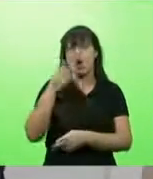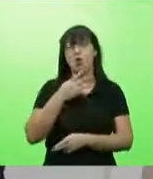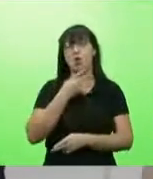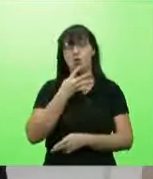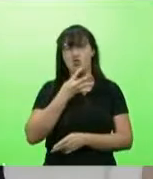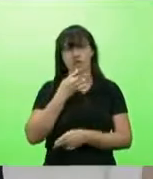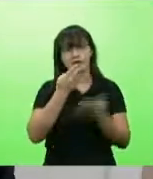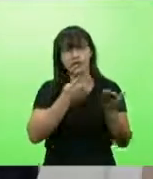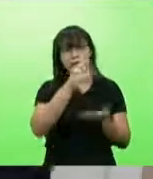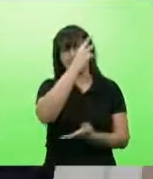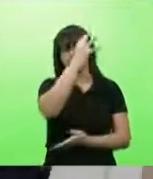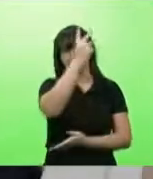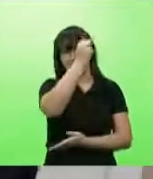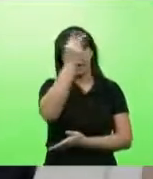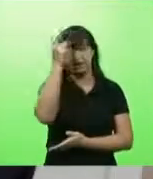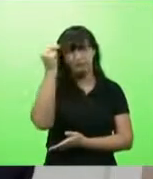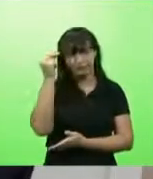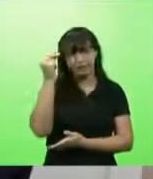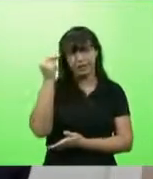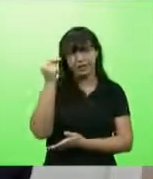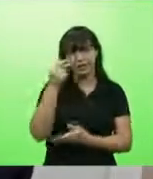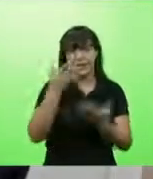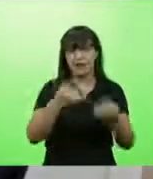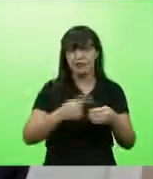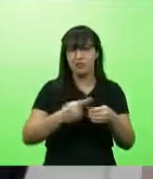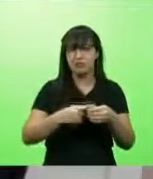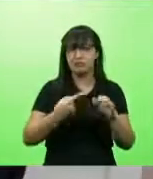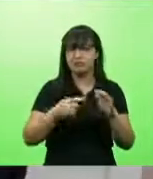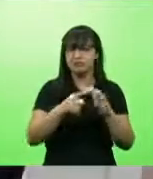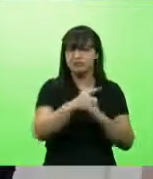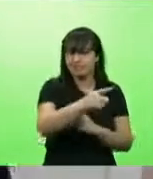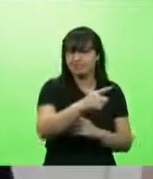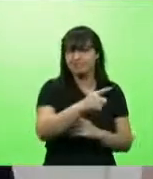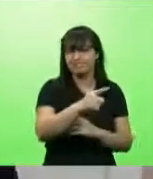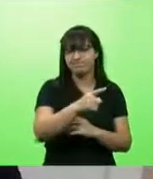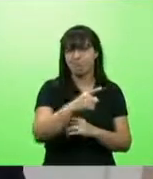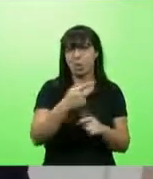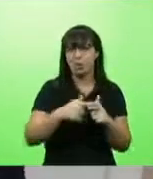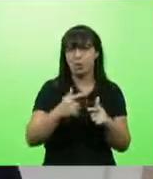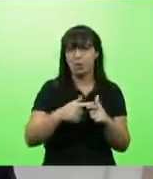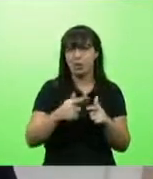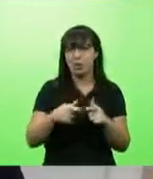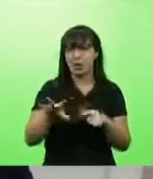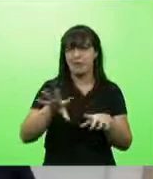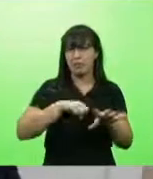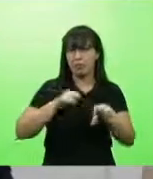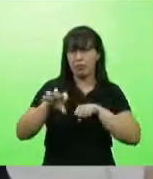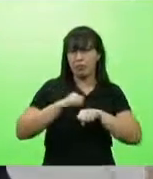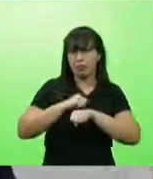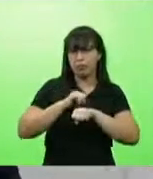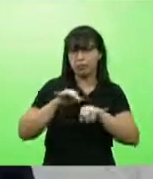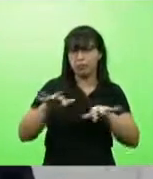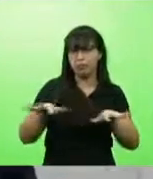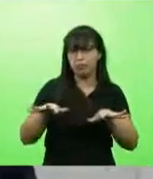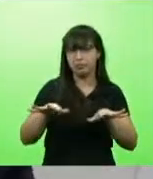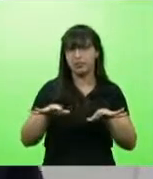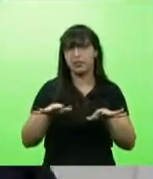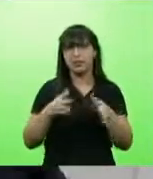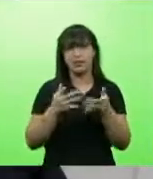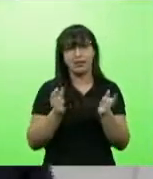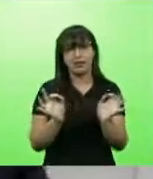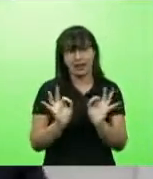respeito. É um município isolado. Não está tendo problema de contaminação geral ali.